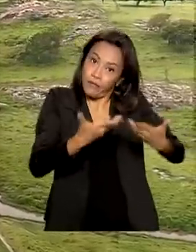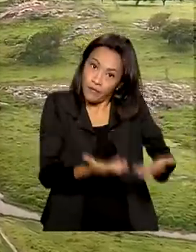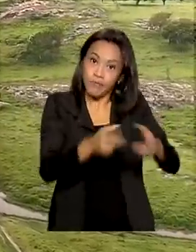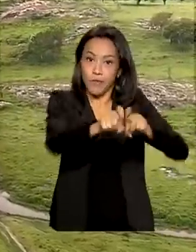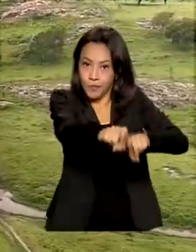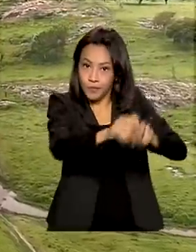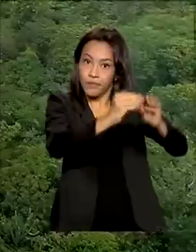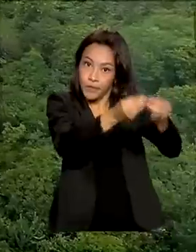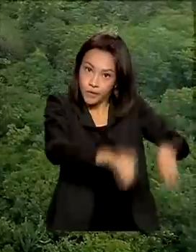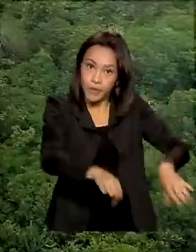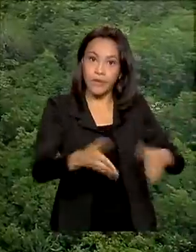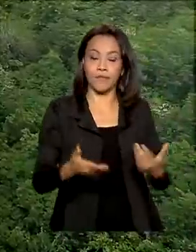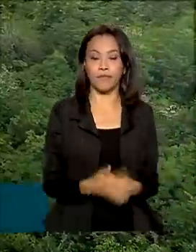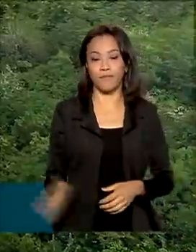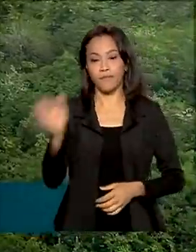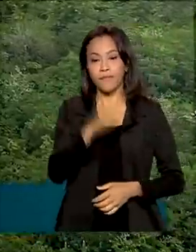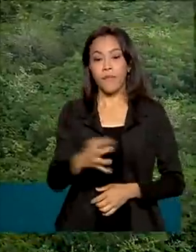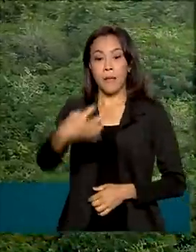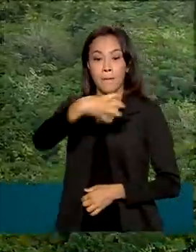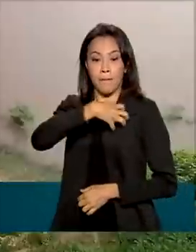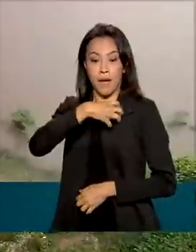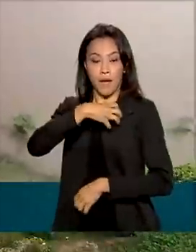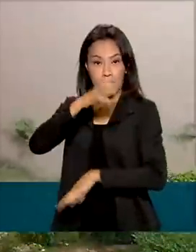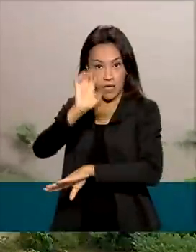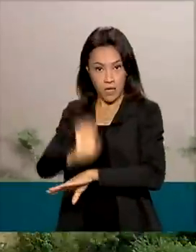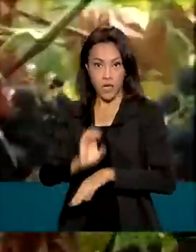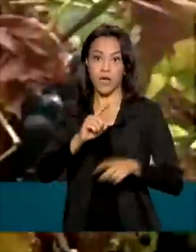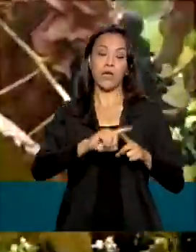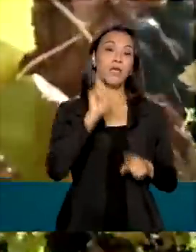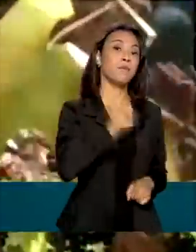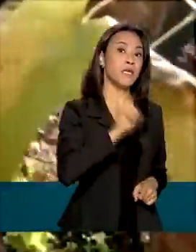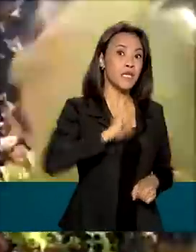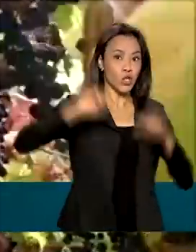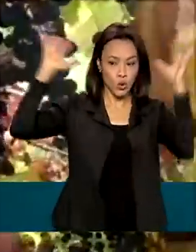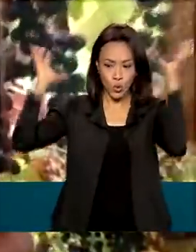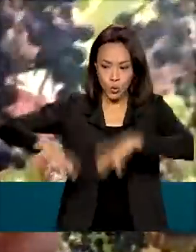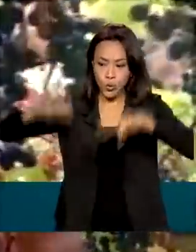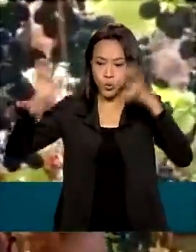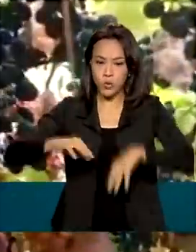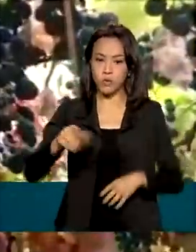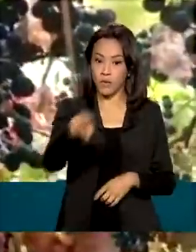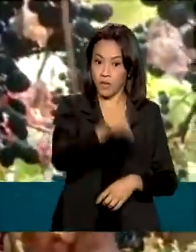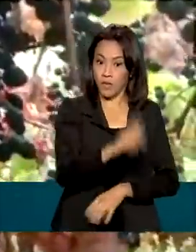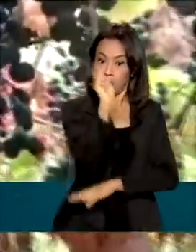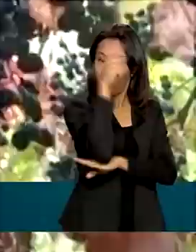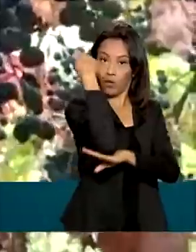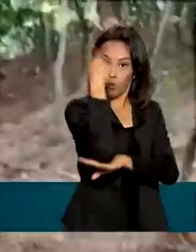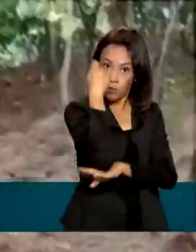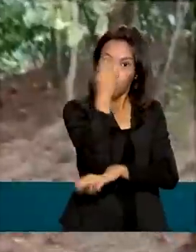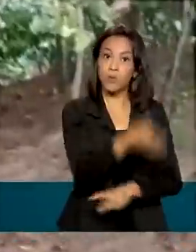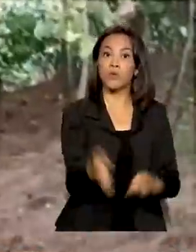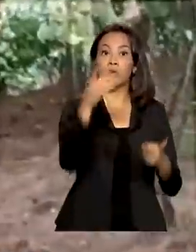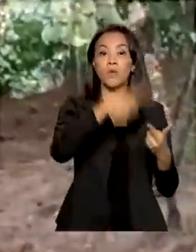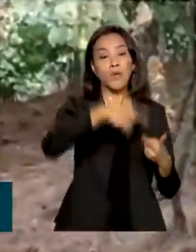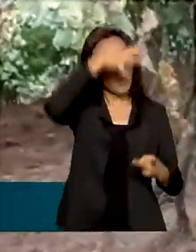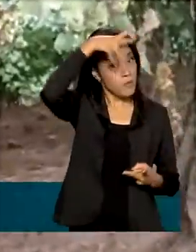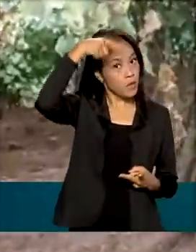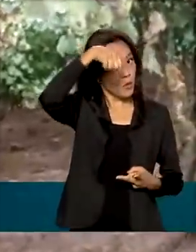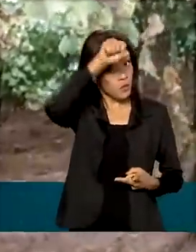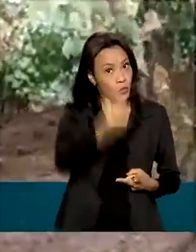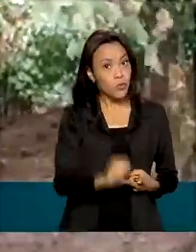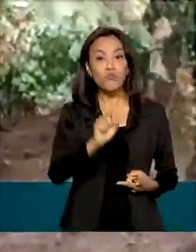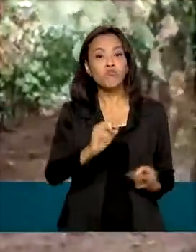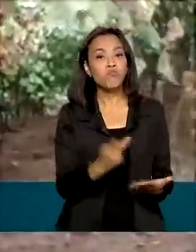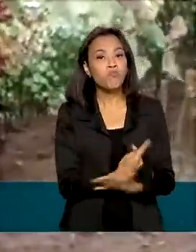Enquanto a Bahia, Minas Gerais e Tocantins sofrem com as chuvas no Rio Grande do Sul e no Mato Grosso do Sul, o problema é a